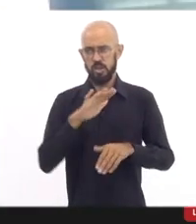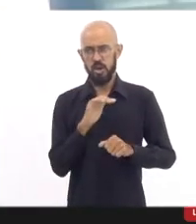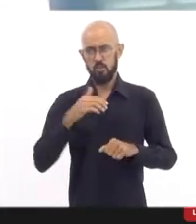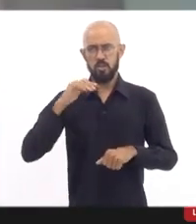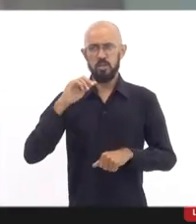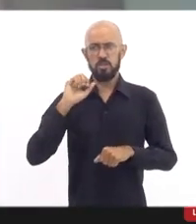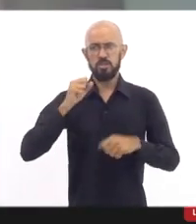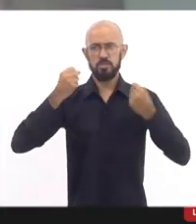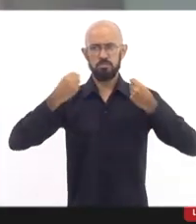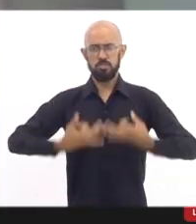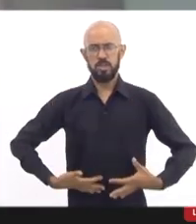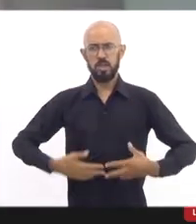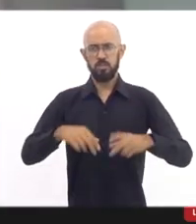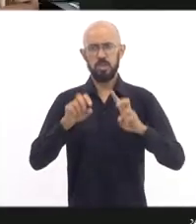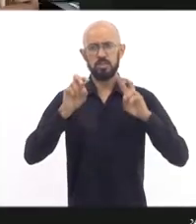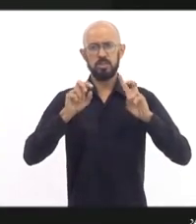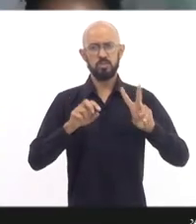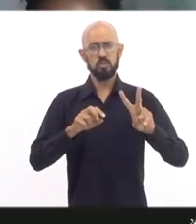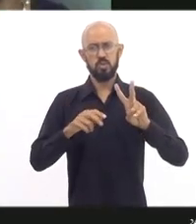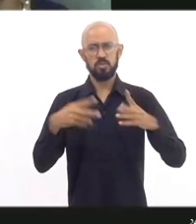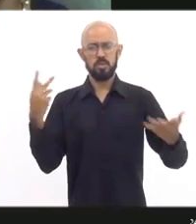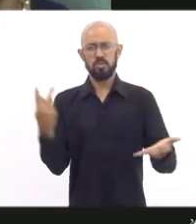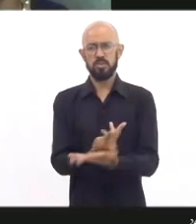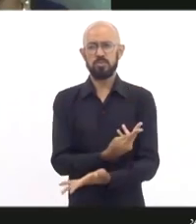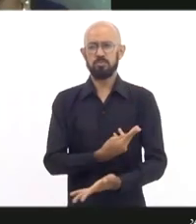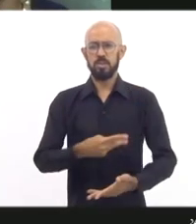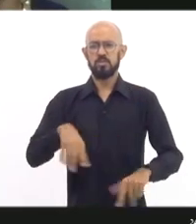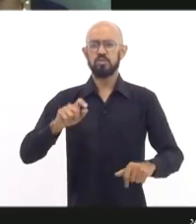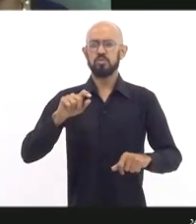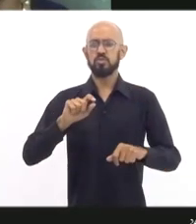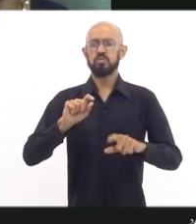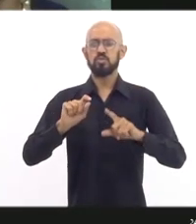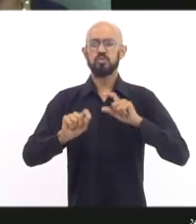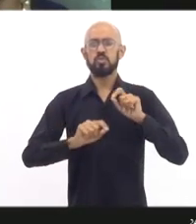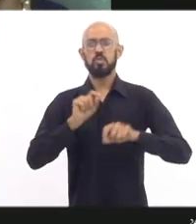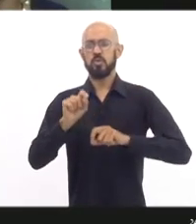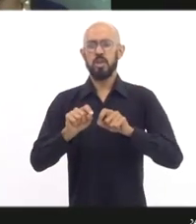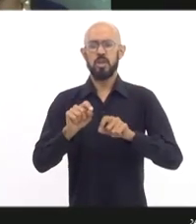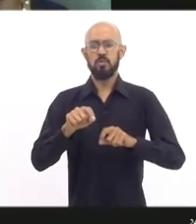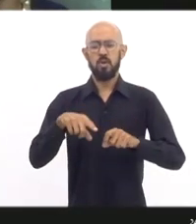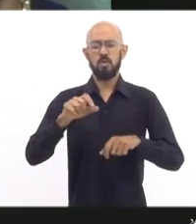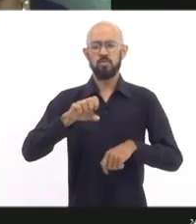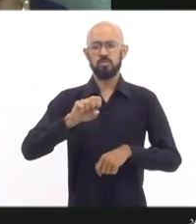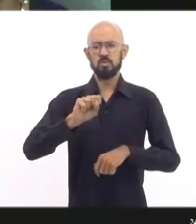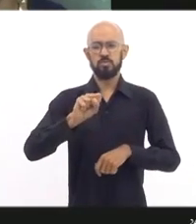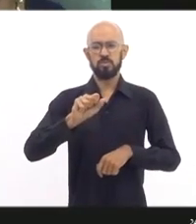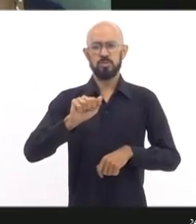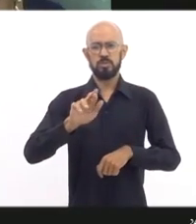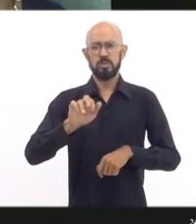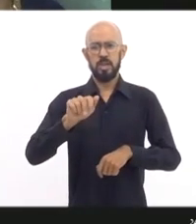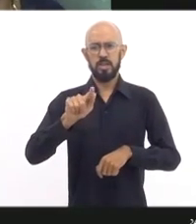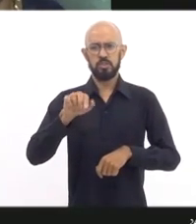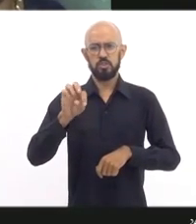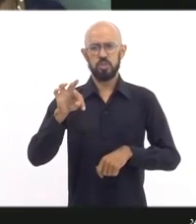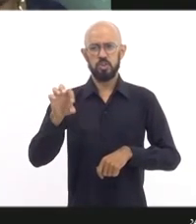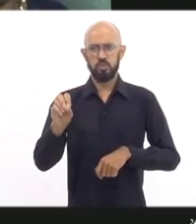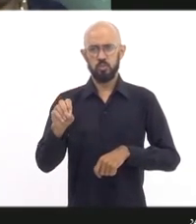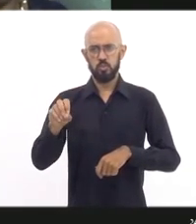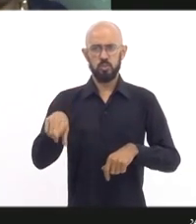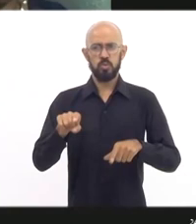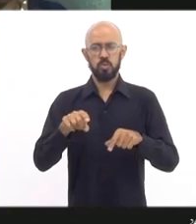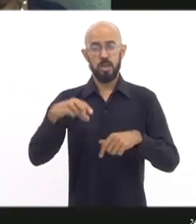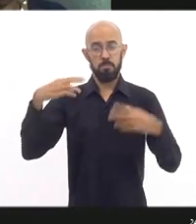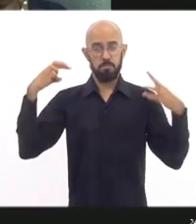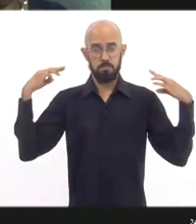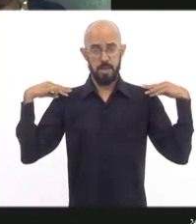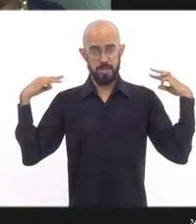que esses dois casos têm em comum, que foram um sargento da